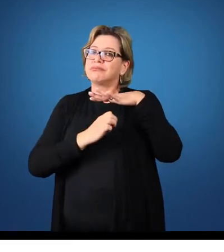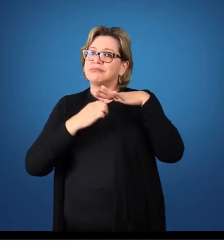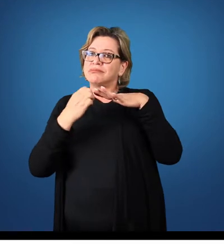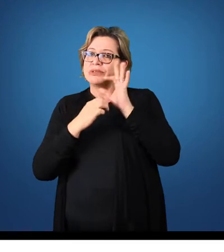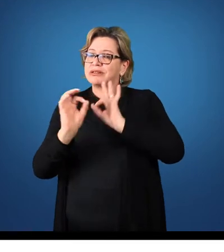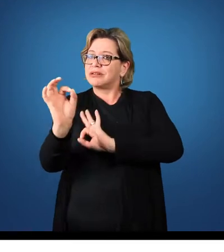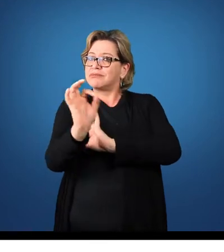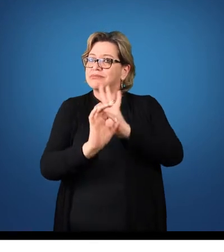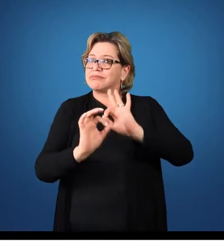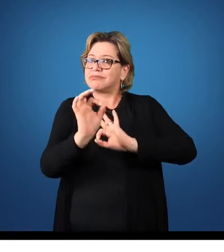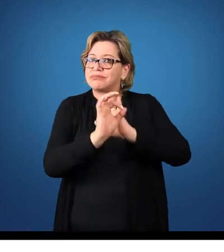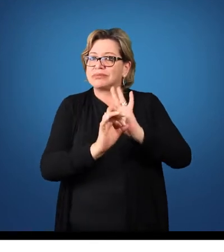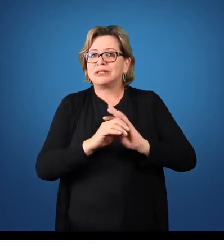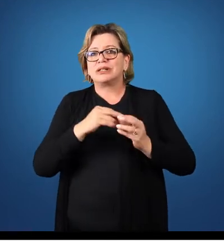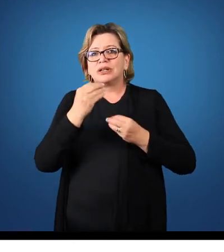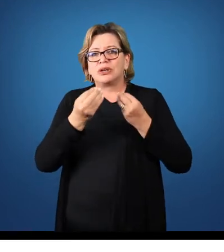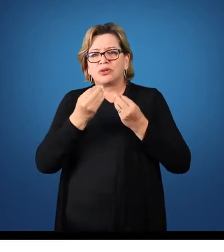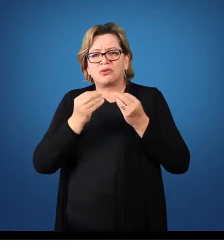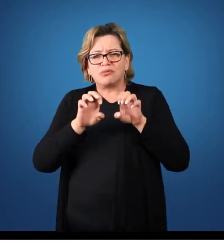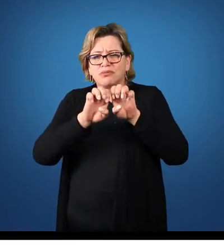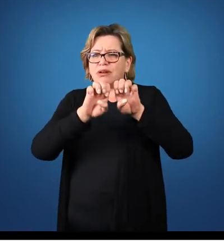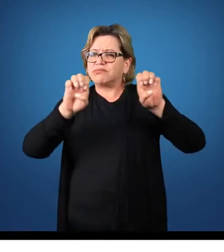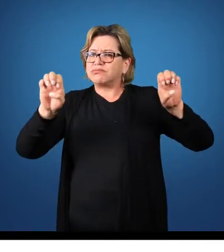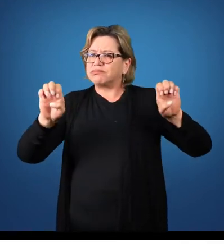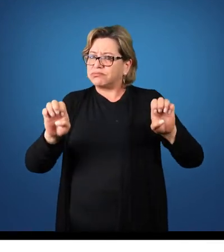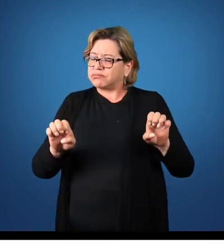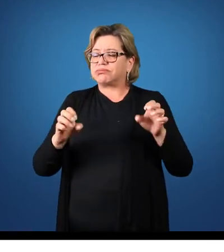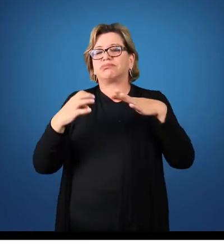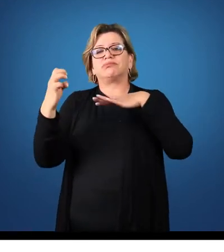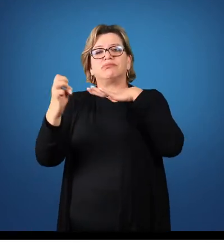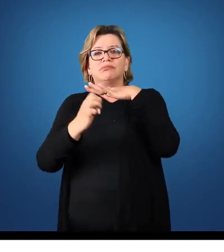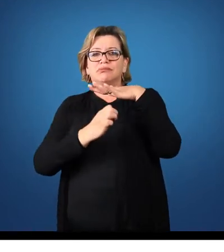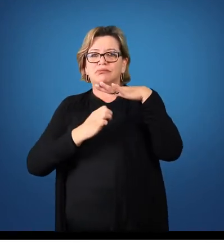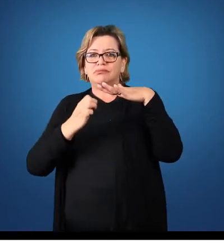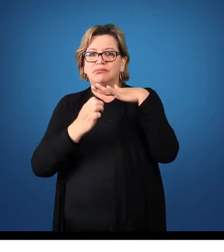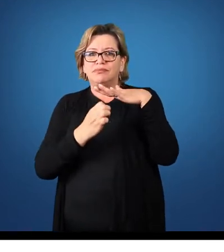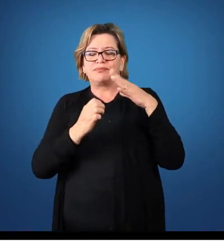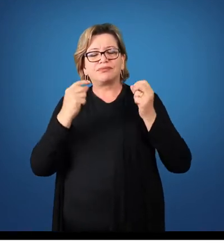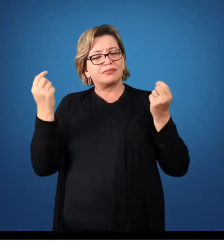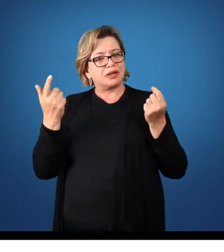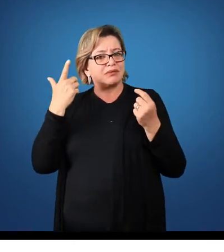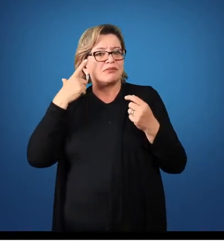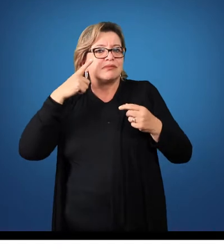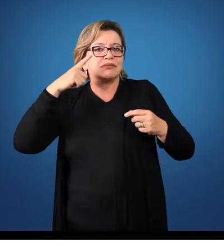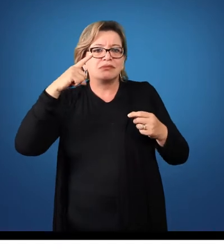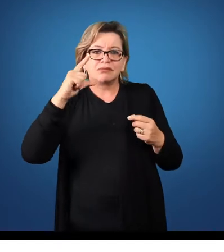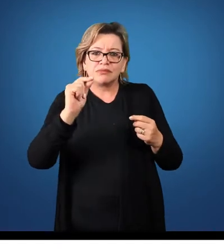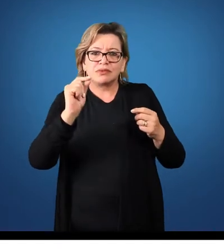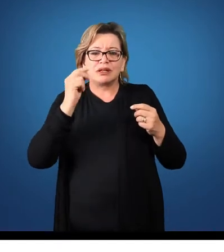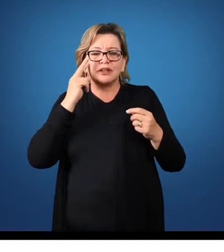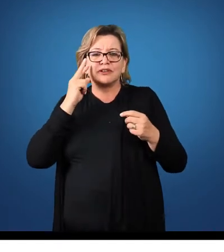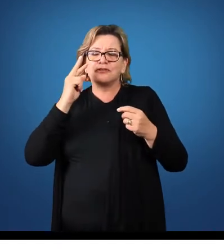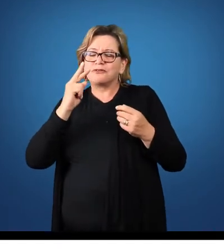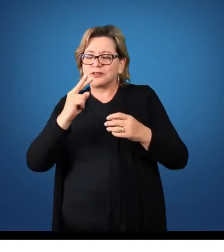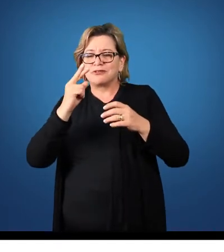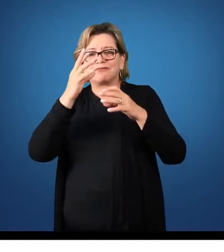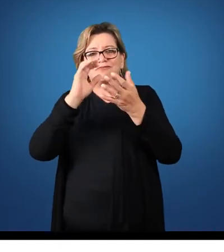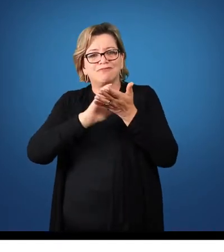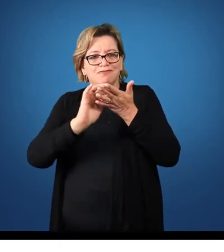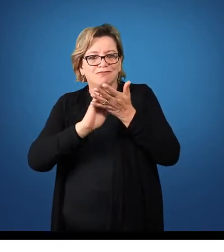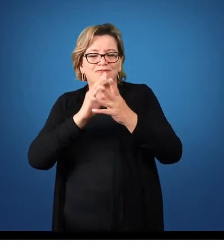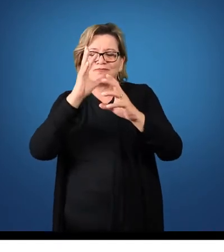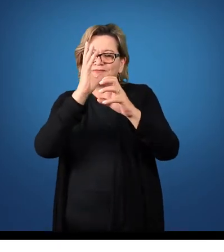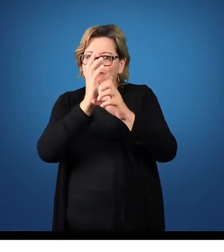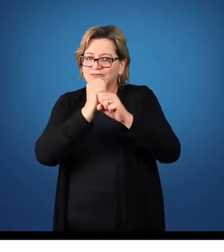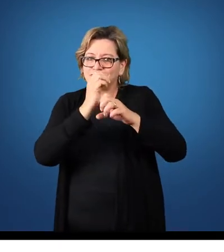está sendo gerida, como que está a estrutura daquela entidade, ela consegue mediante as informações que